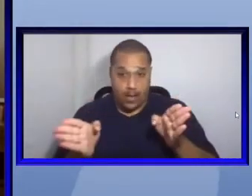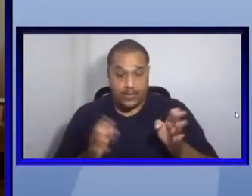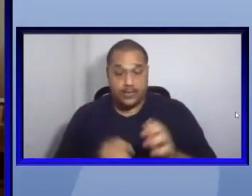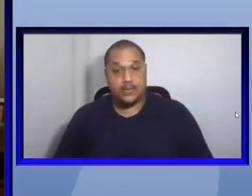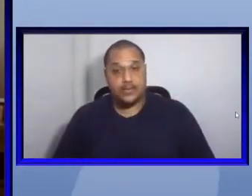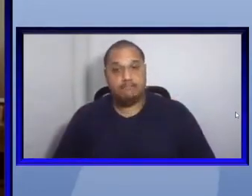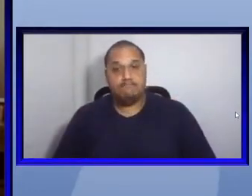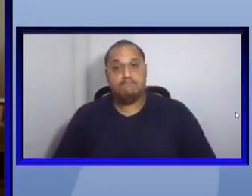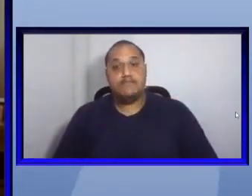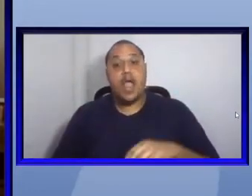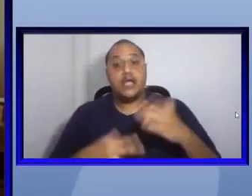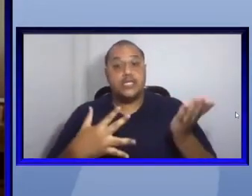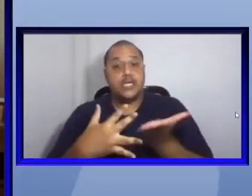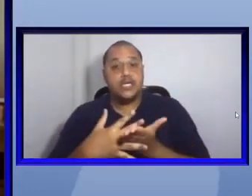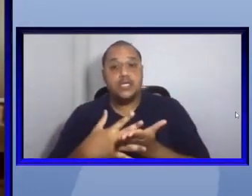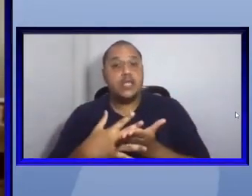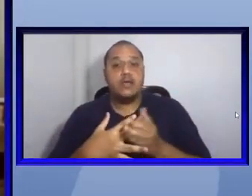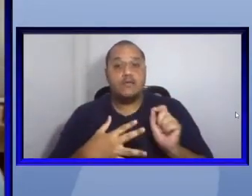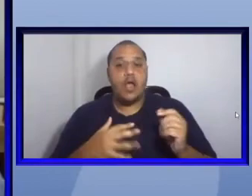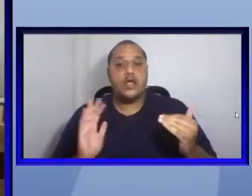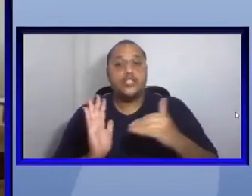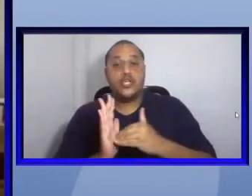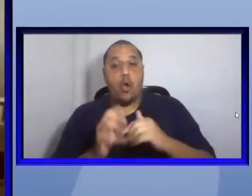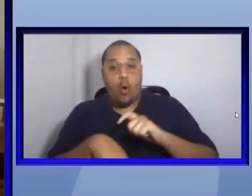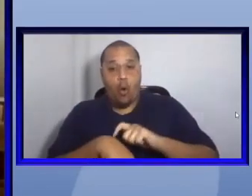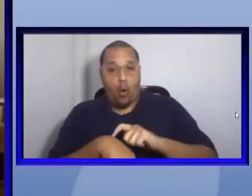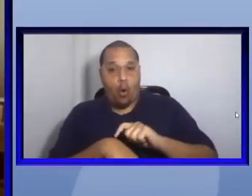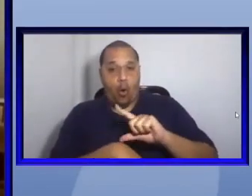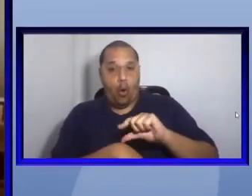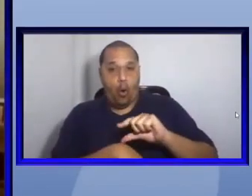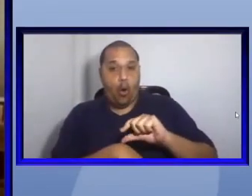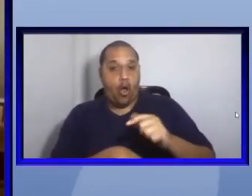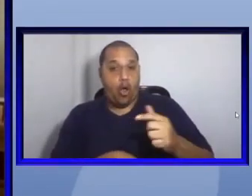até as duas e quarenta e cinco quando voltar